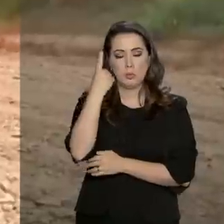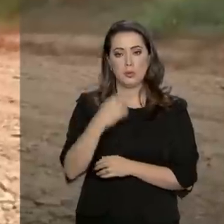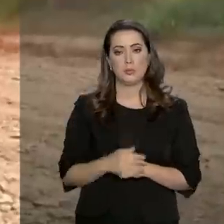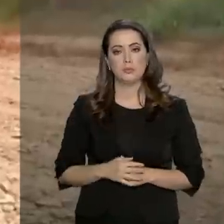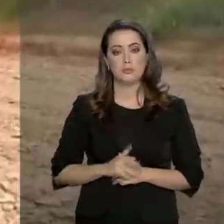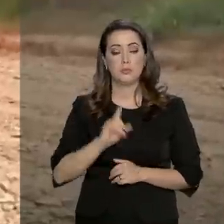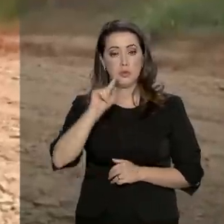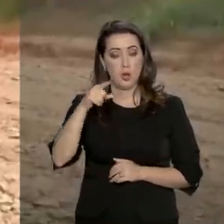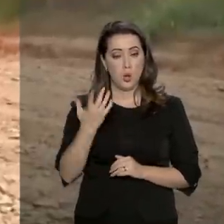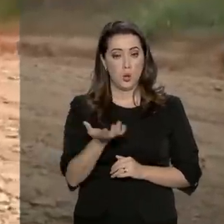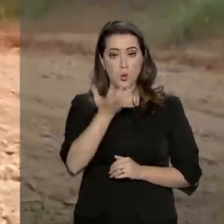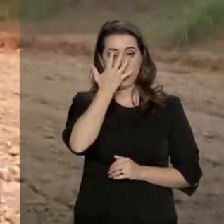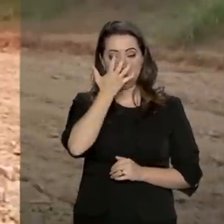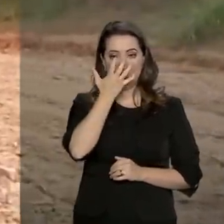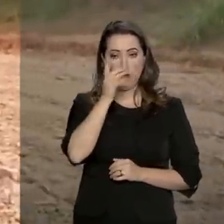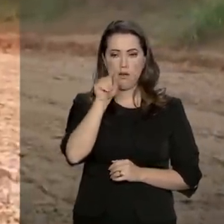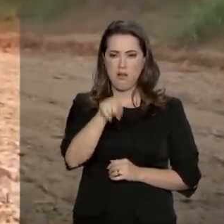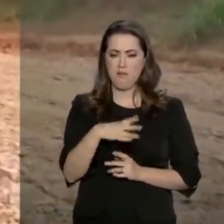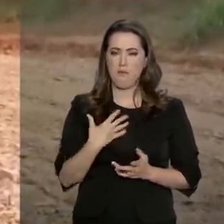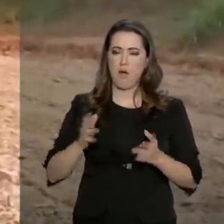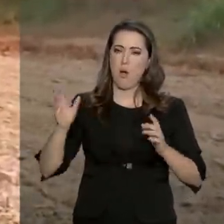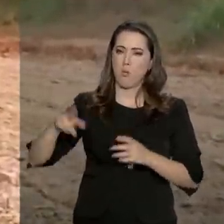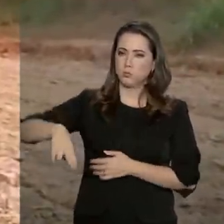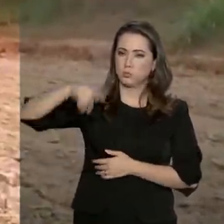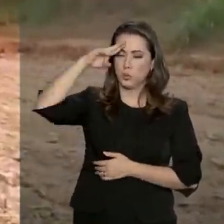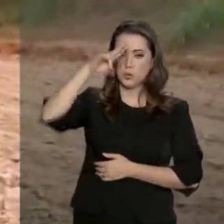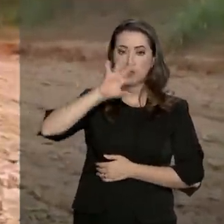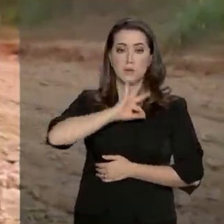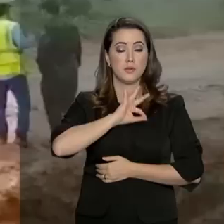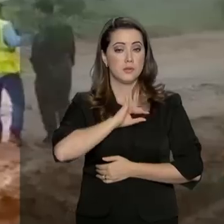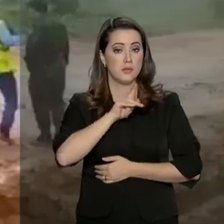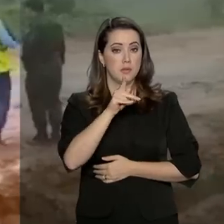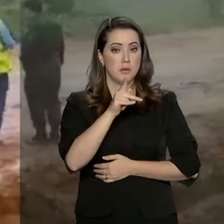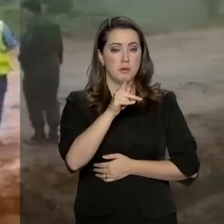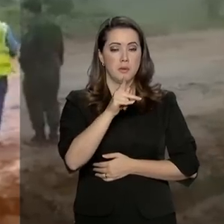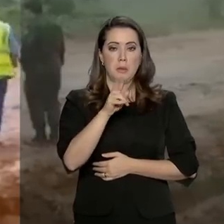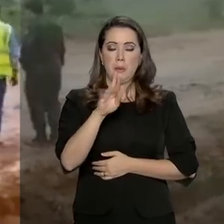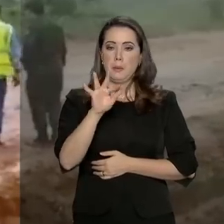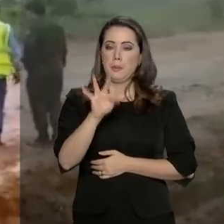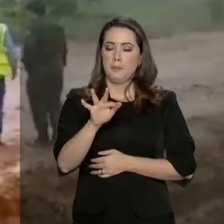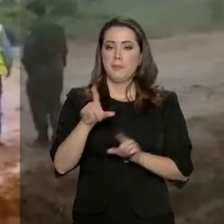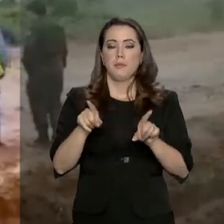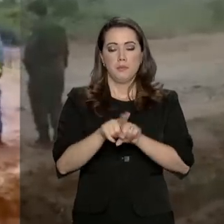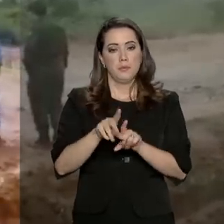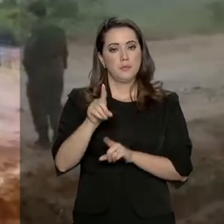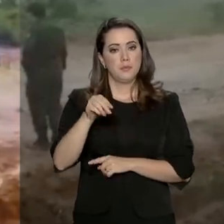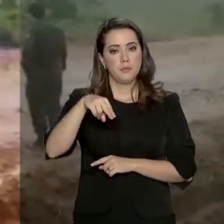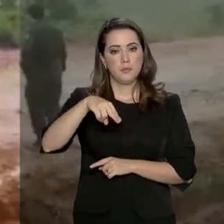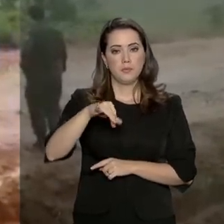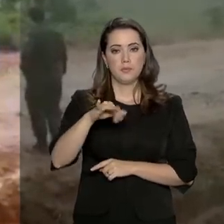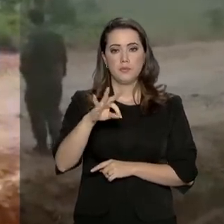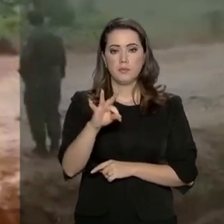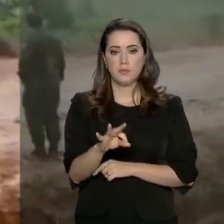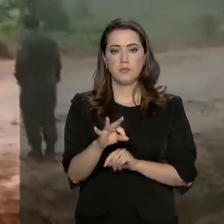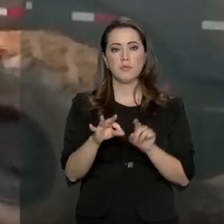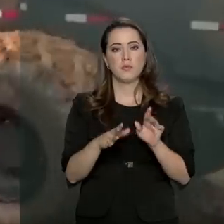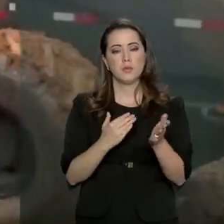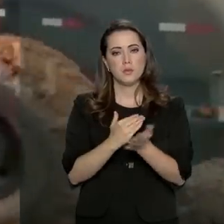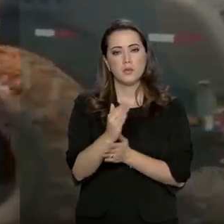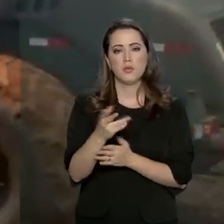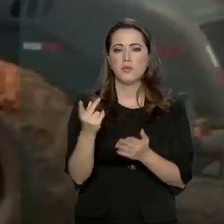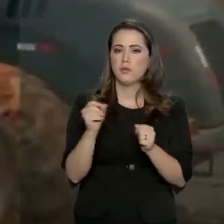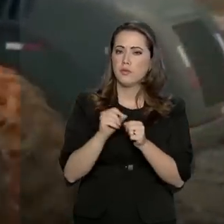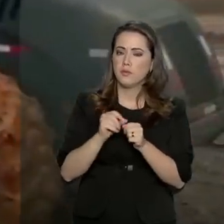Durante o carnaval, o Exército, Polícia Rodoviária Federal e o Departamento Nacional de Infraestrutura de Transportes